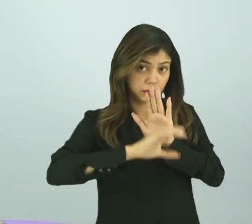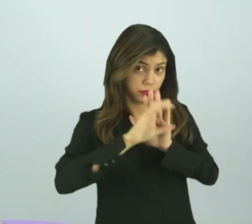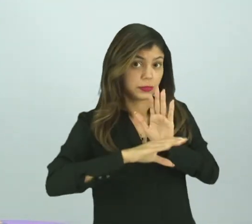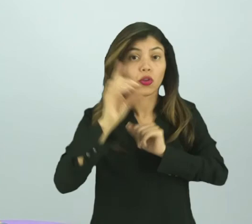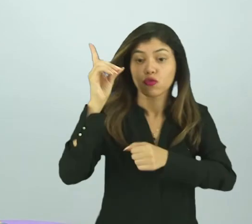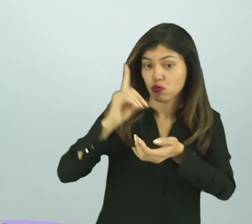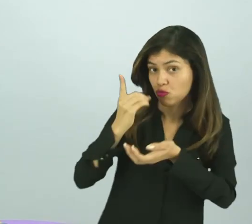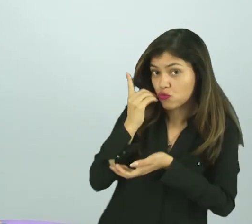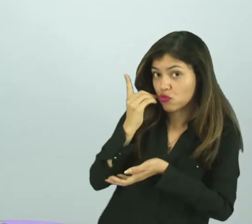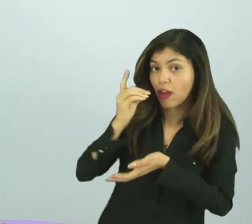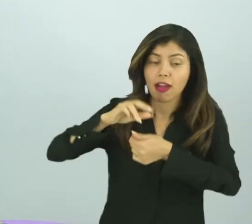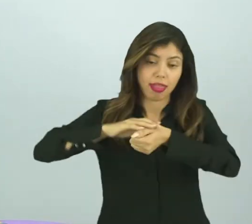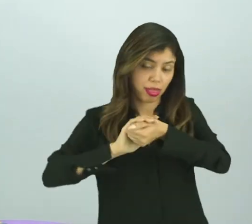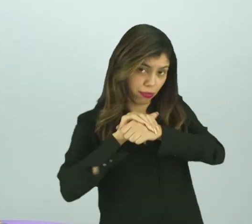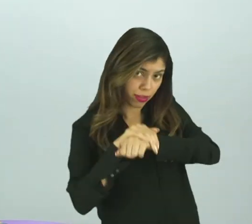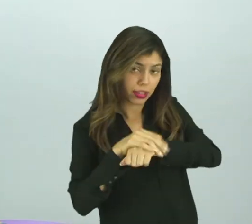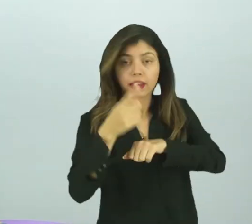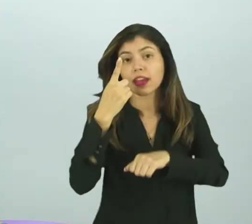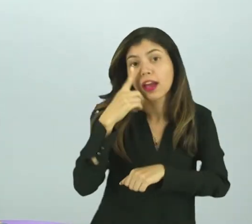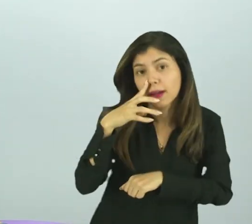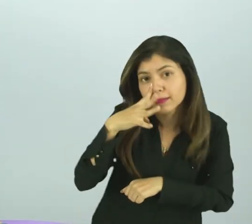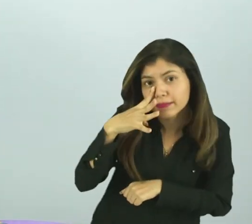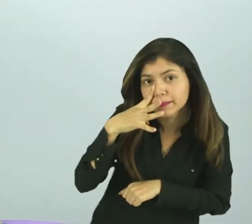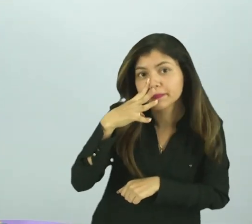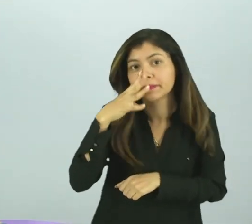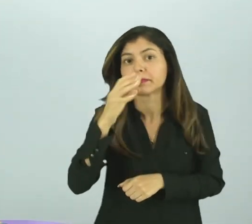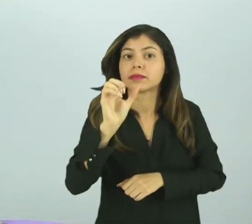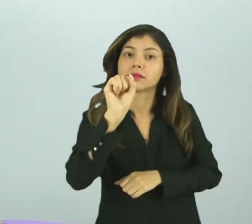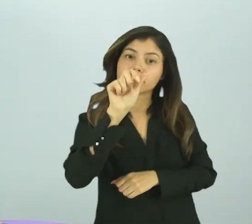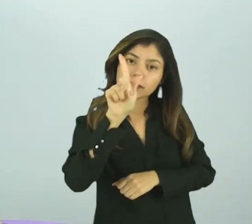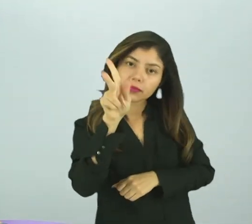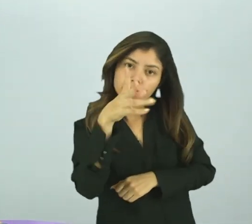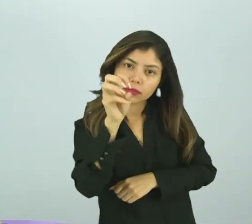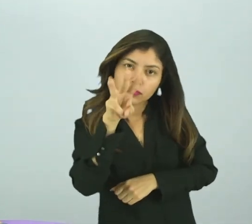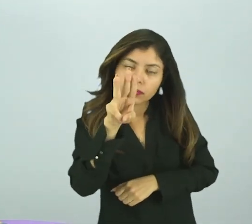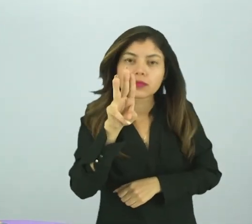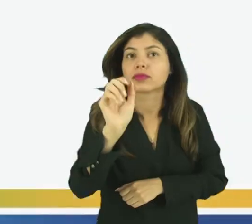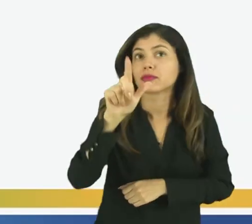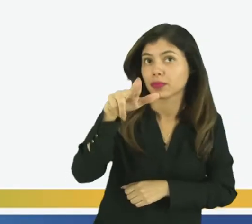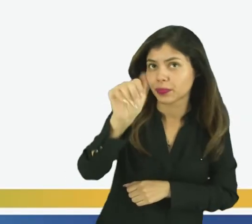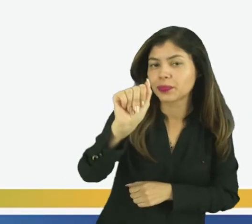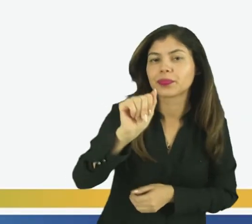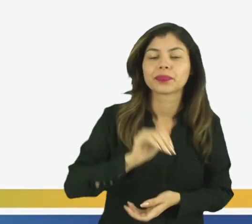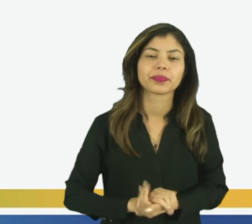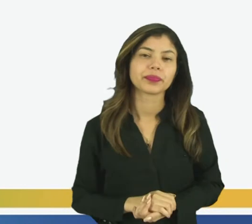sobre o dia e a noite, assistindo o vídeo O Show da Luna. Vamos lá?